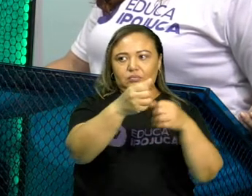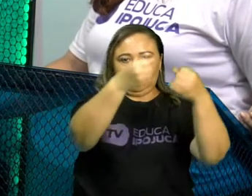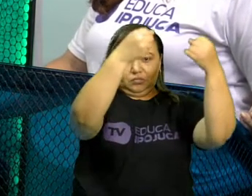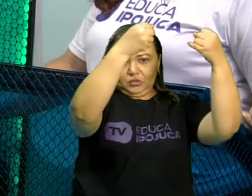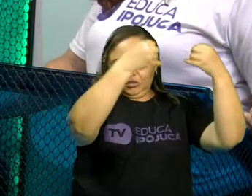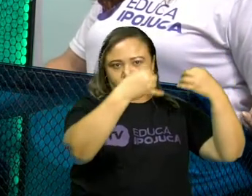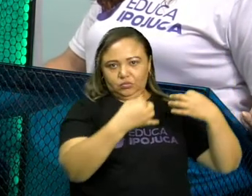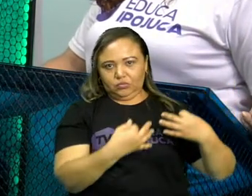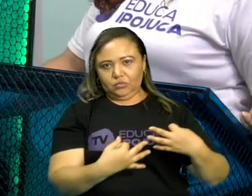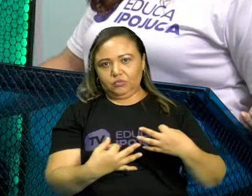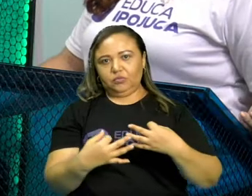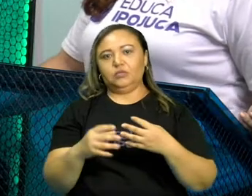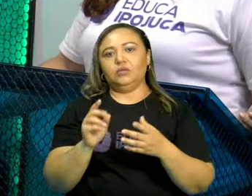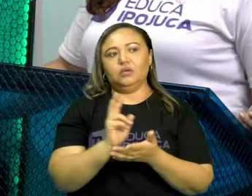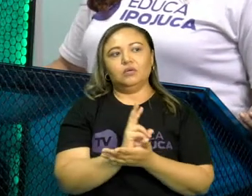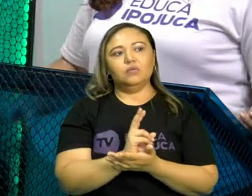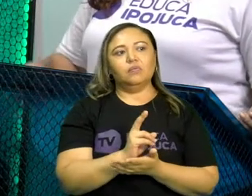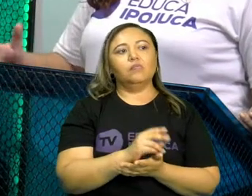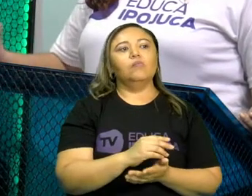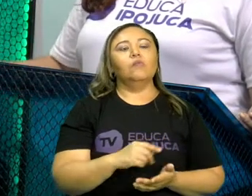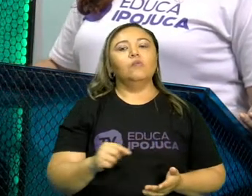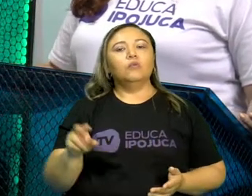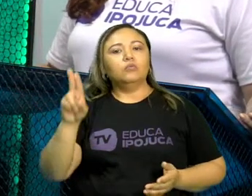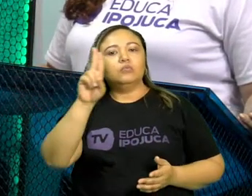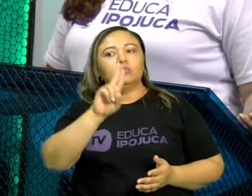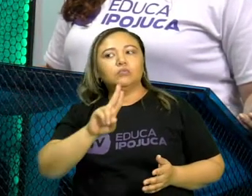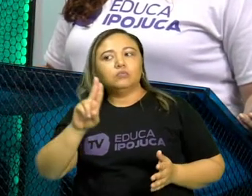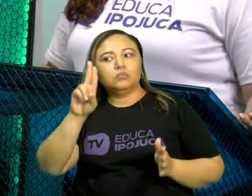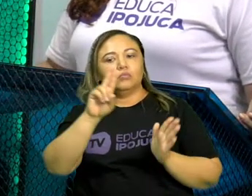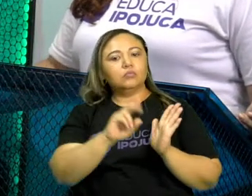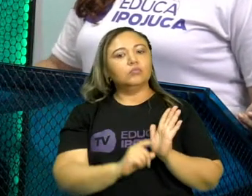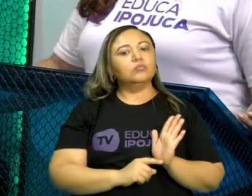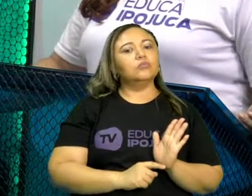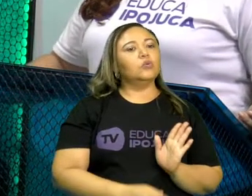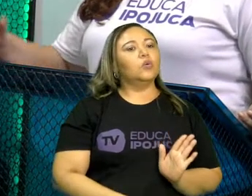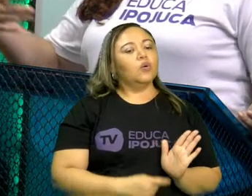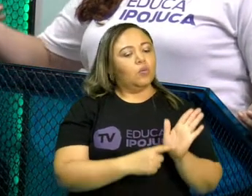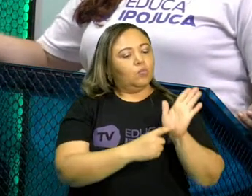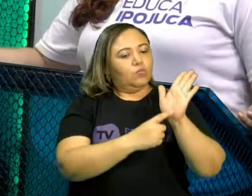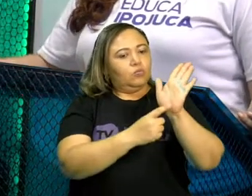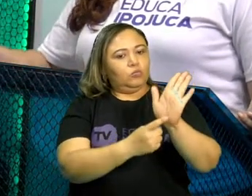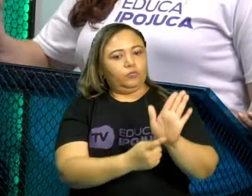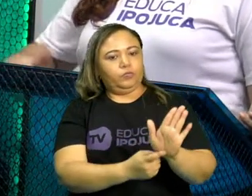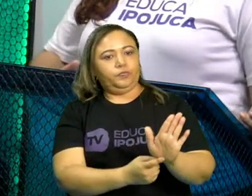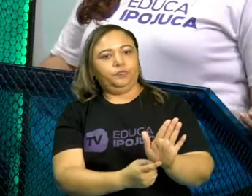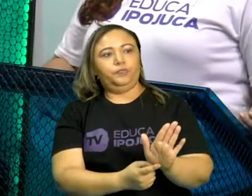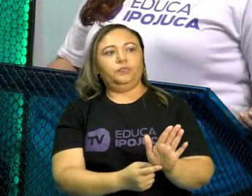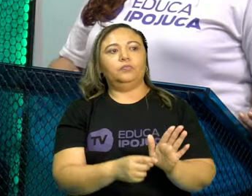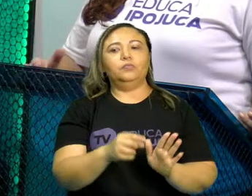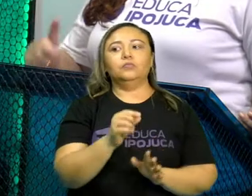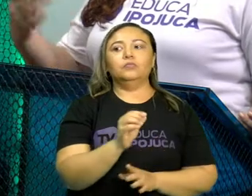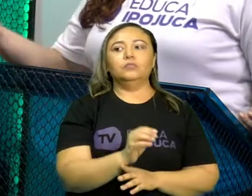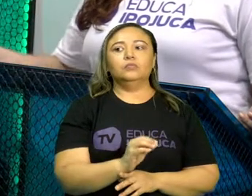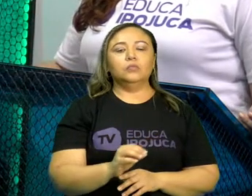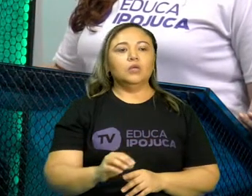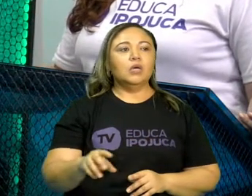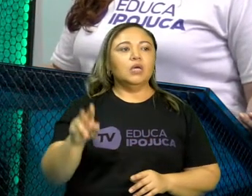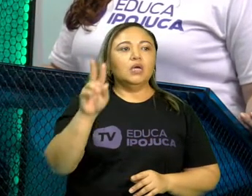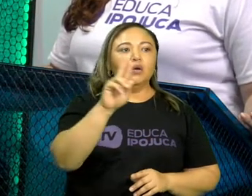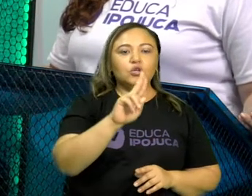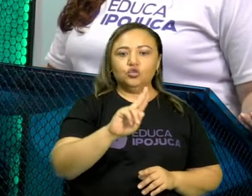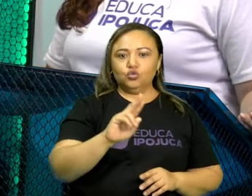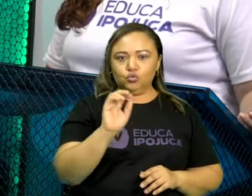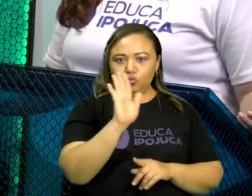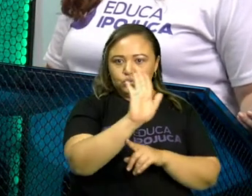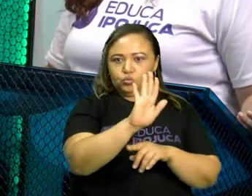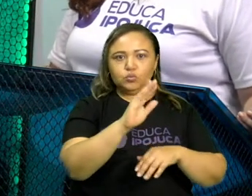capazes de continuá-los. Então quando eu uso modalizadores, eu ajudo na continuação do desenvolvimento